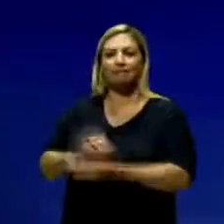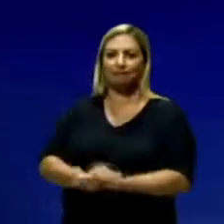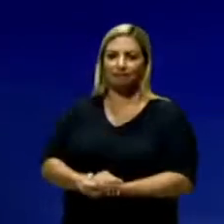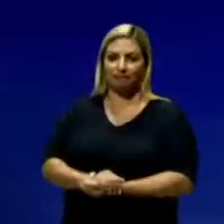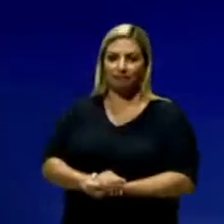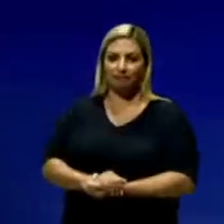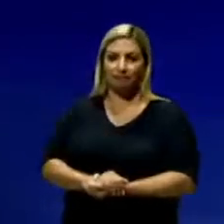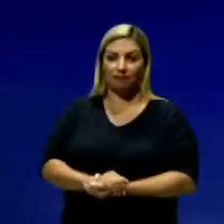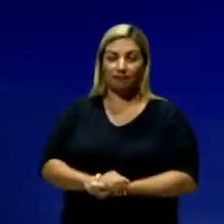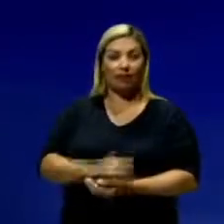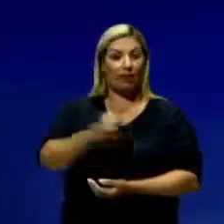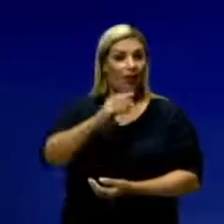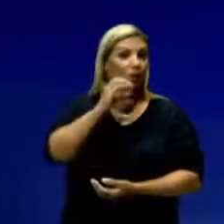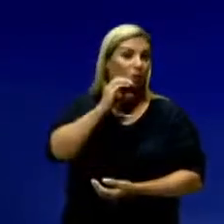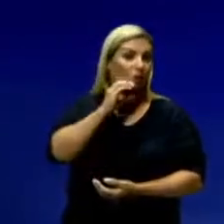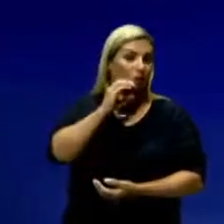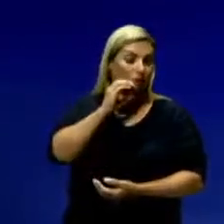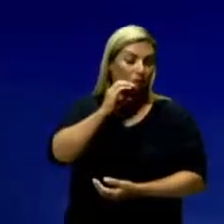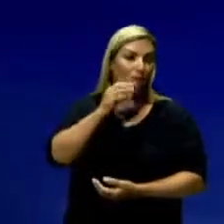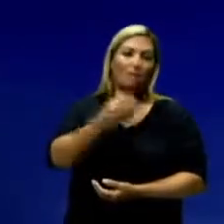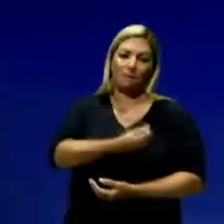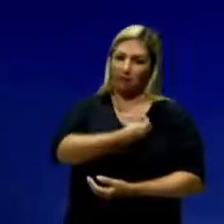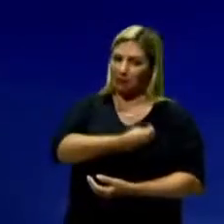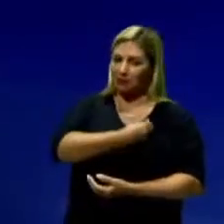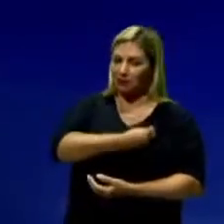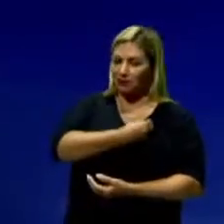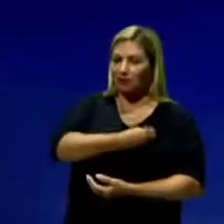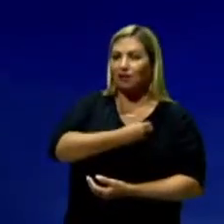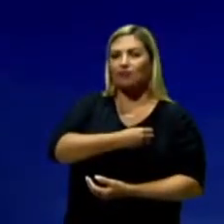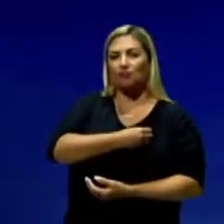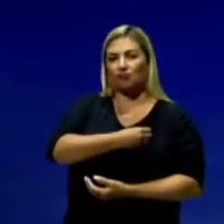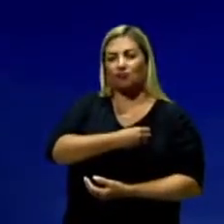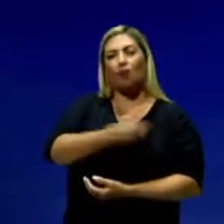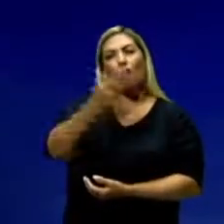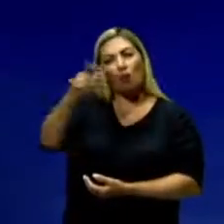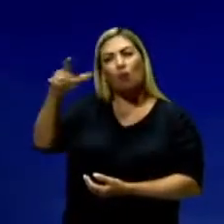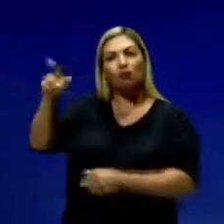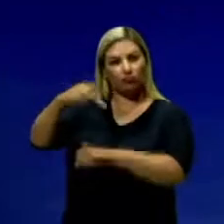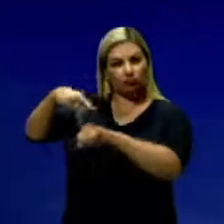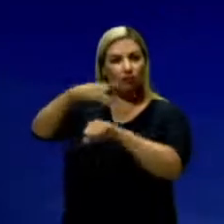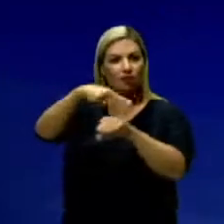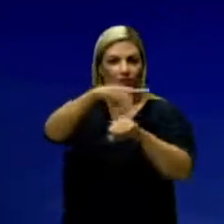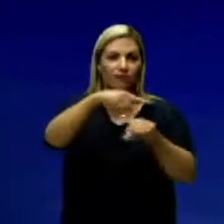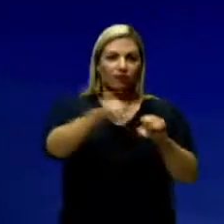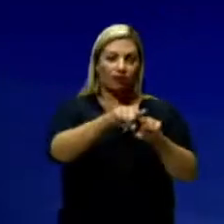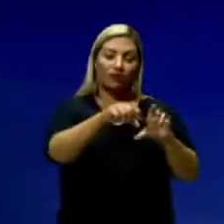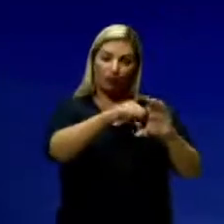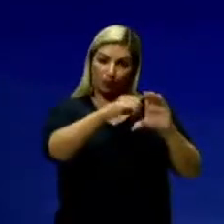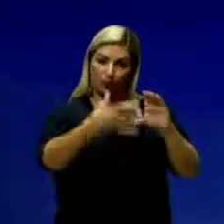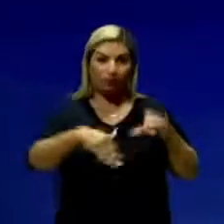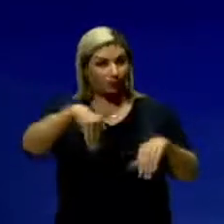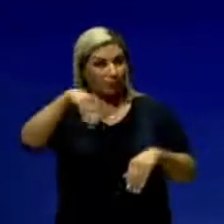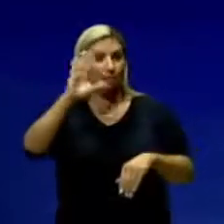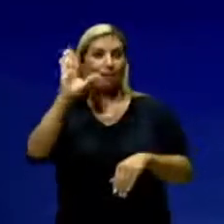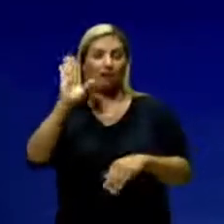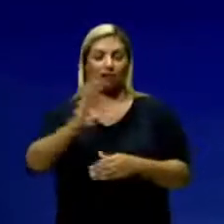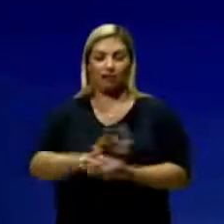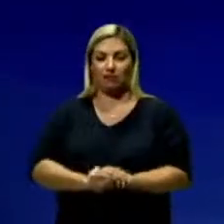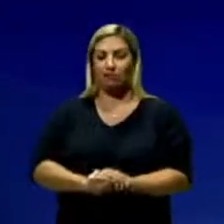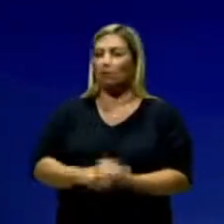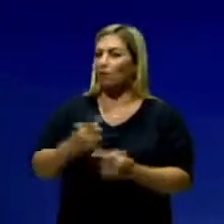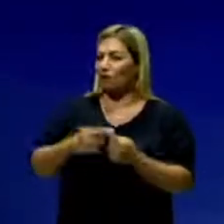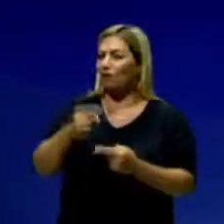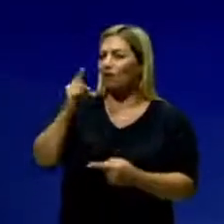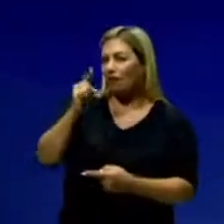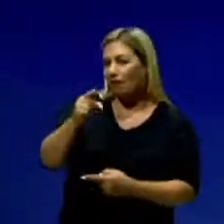E na Colômbia, isso é muito presente, como em outros países do mundo. Mas a Colômbia tem uma característica maior, porque